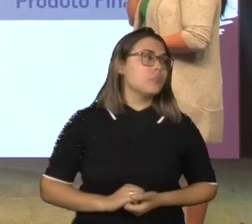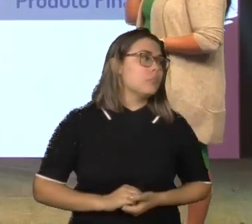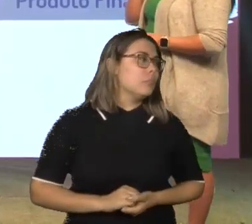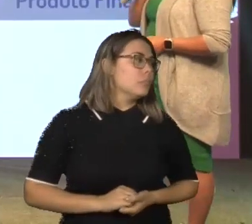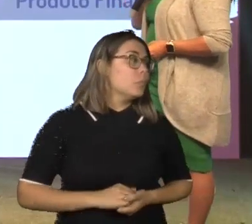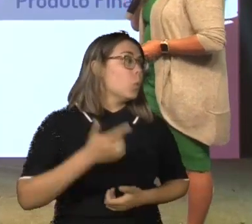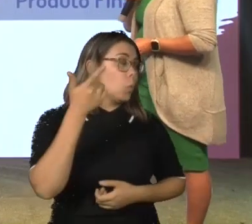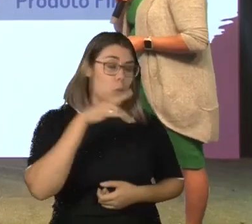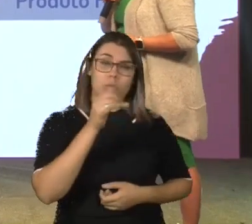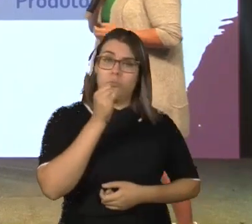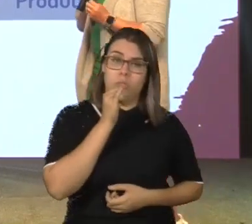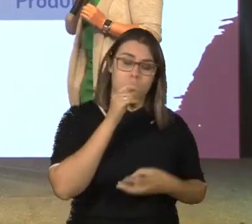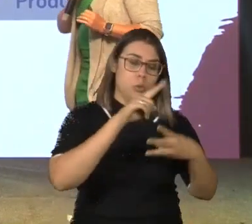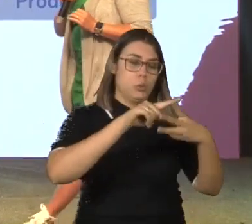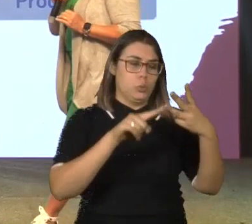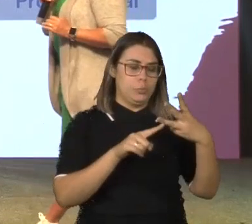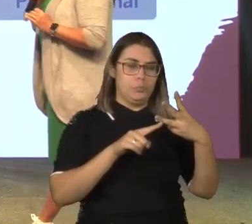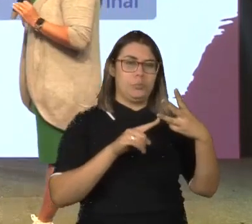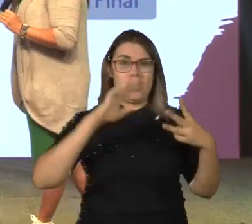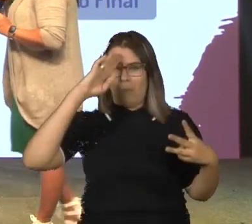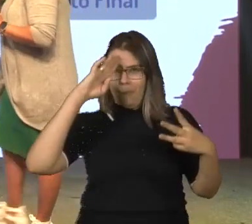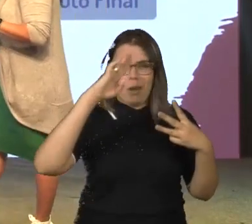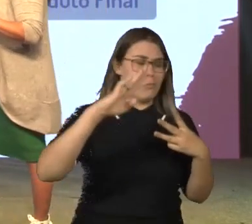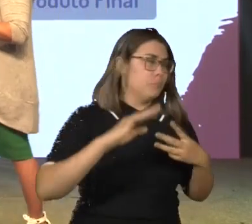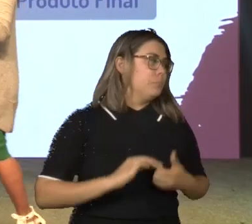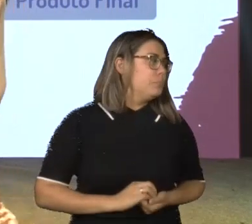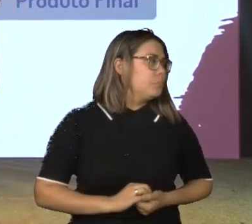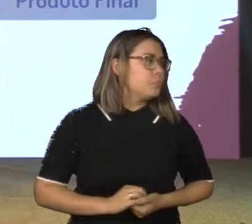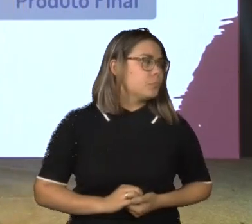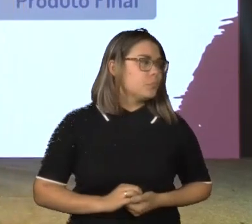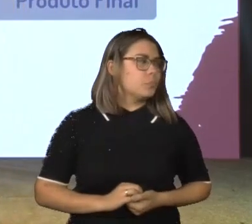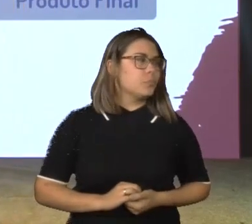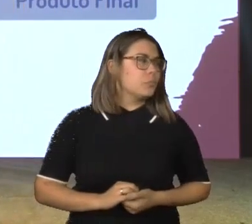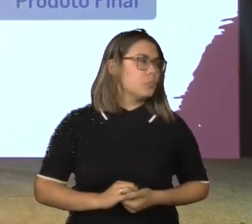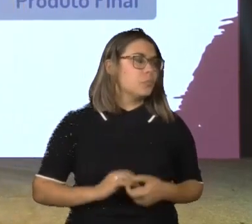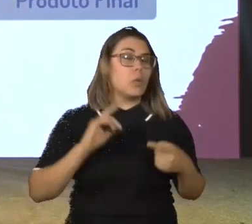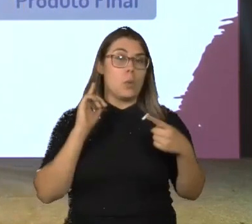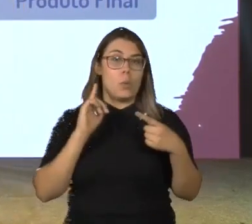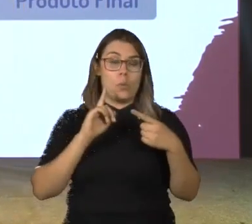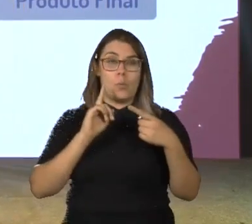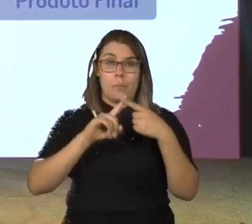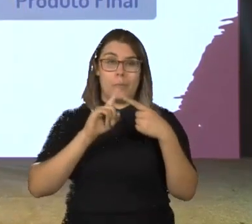O outro ponto, esse aí é um dos pontos que vem, o grande pilar, é o segundo pilar no processo de